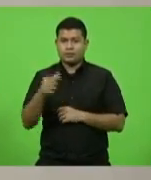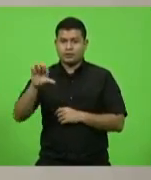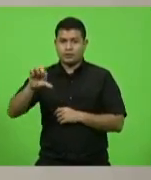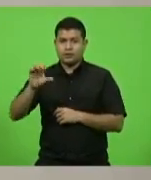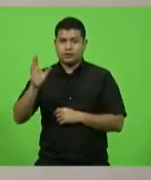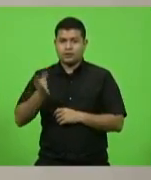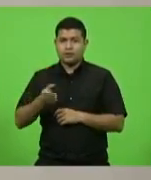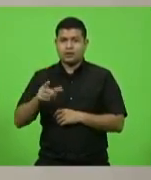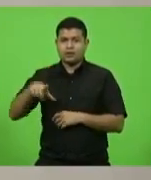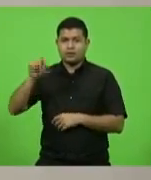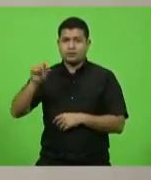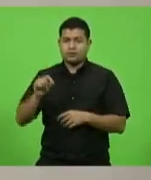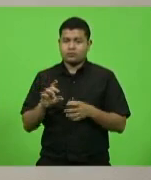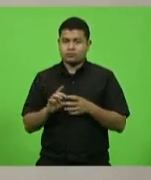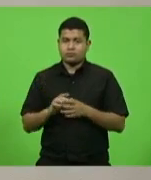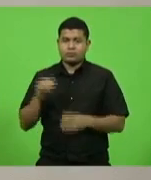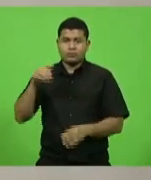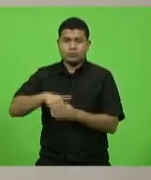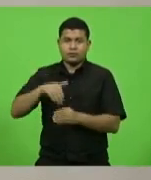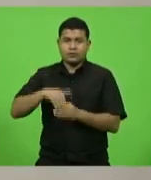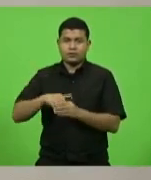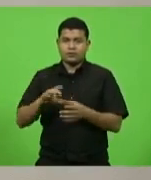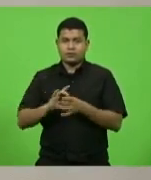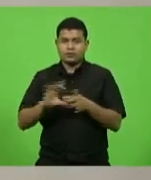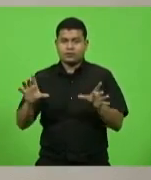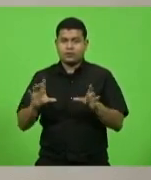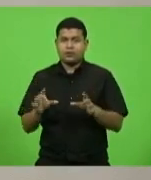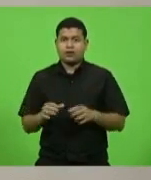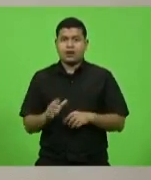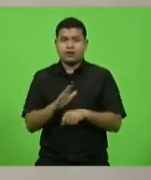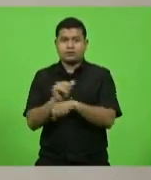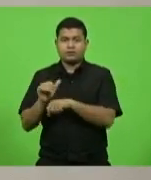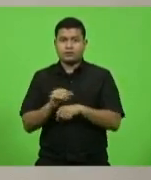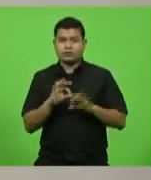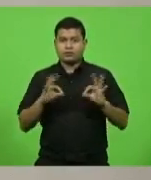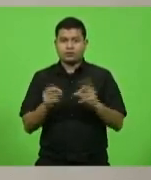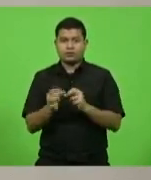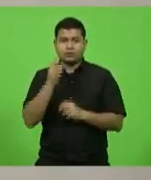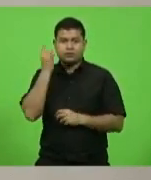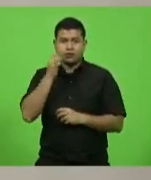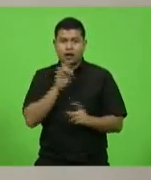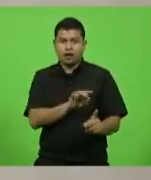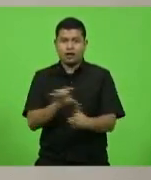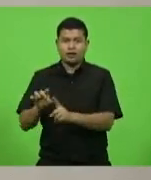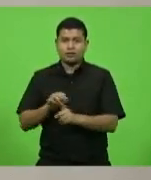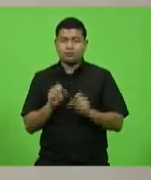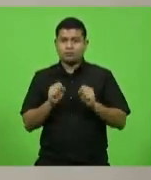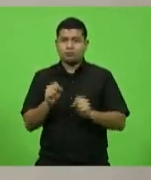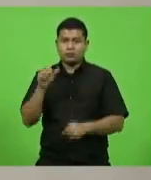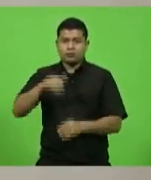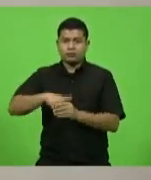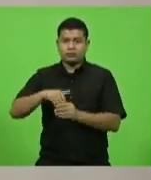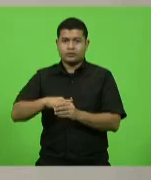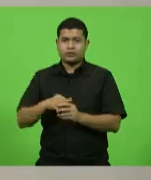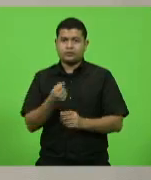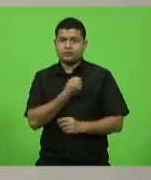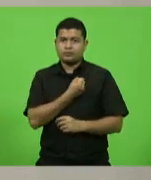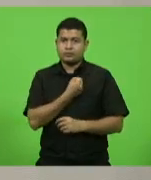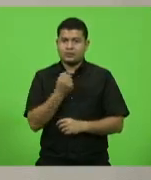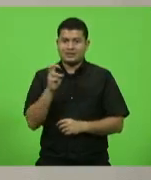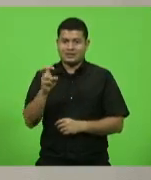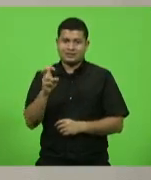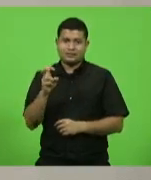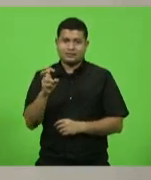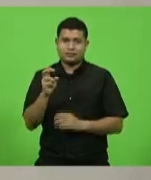eleição e votação aberta entre todos os deputados por meio de chamada nominal, em que cada parlamentar poderá votar em cinco nomes. A